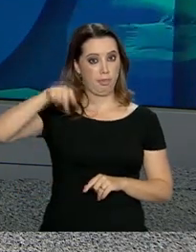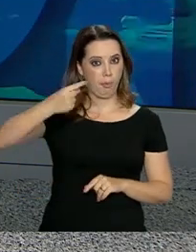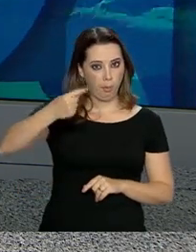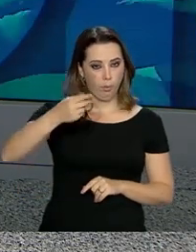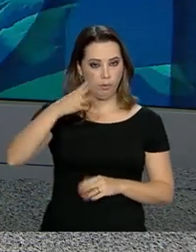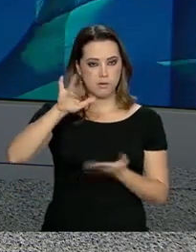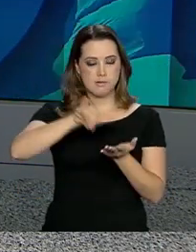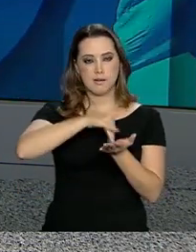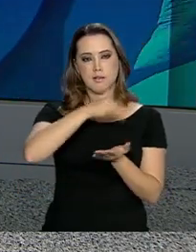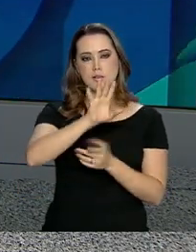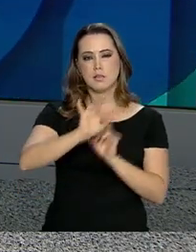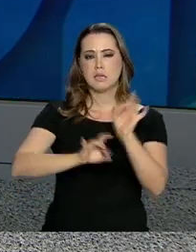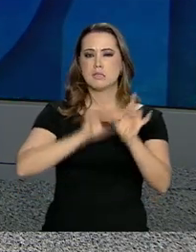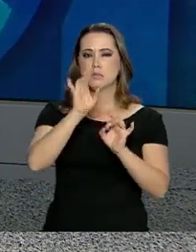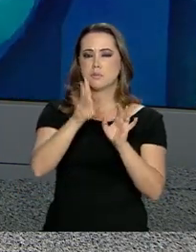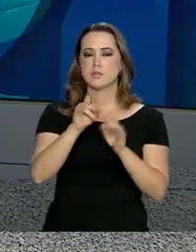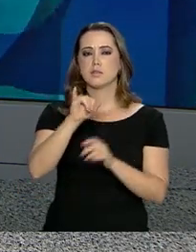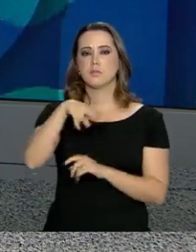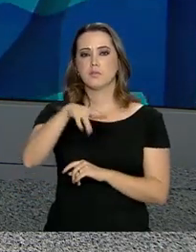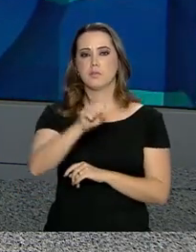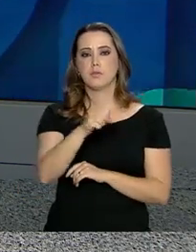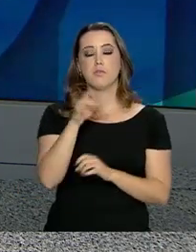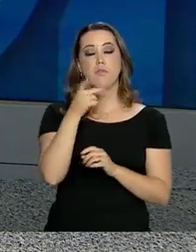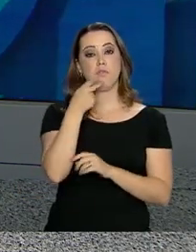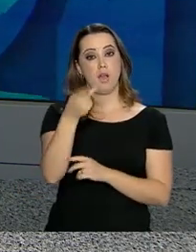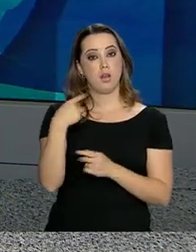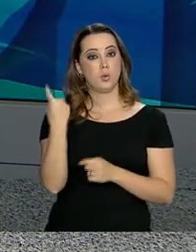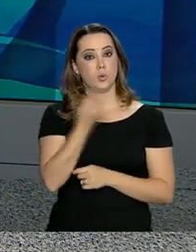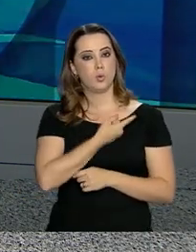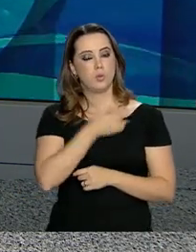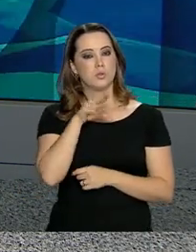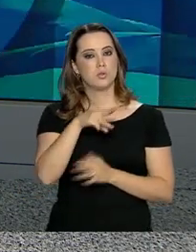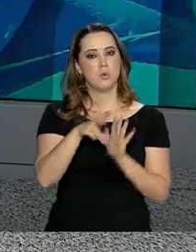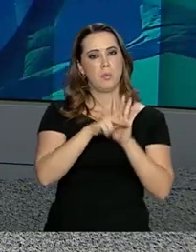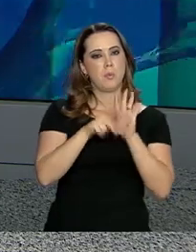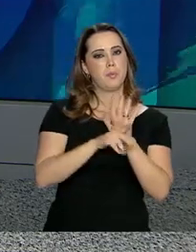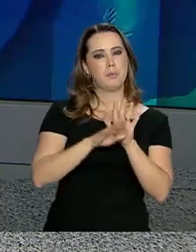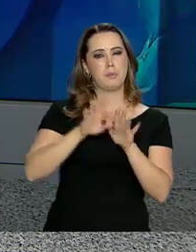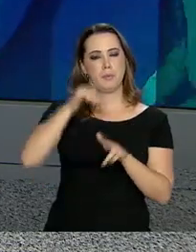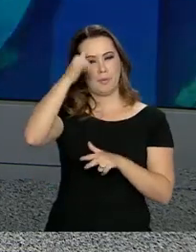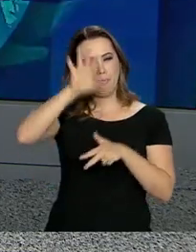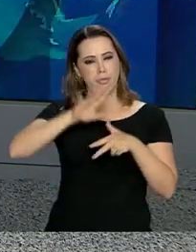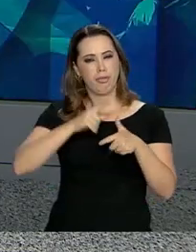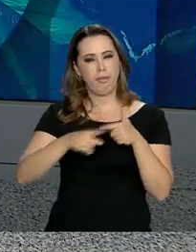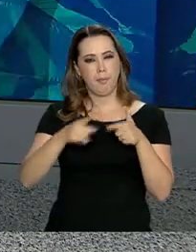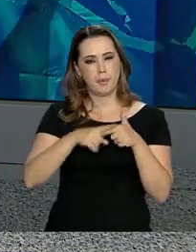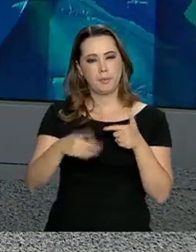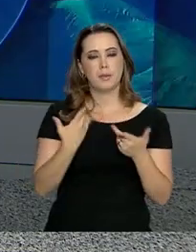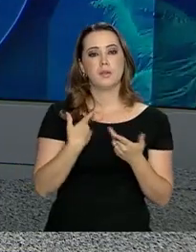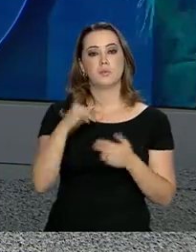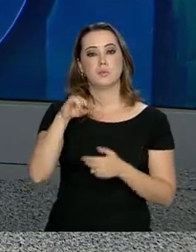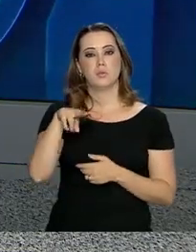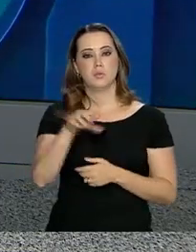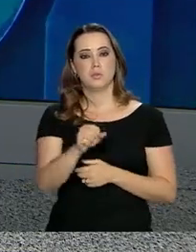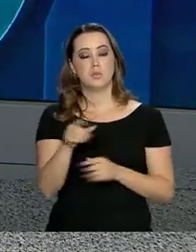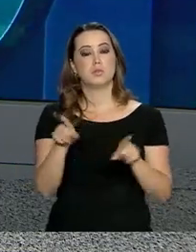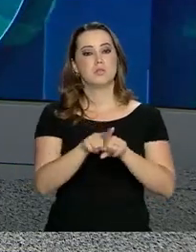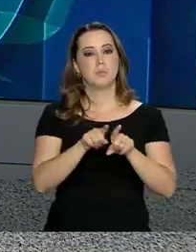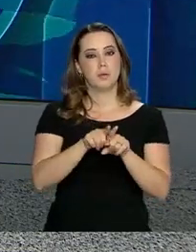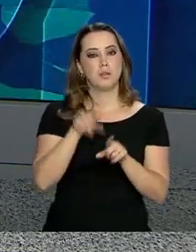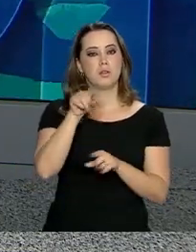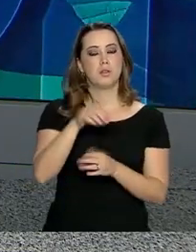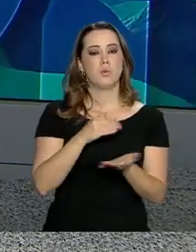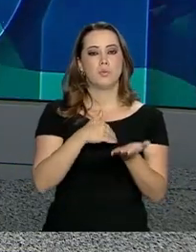bloco, o secretário especial da Previdência fala com exclusividade sobre a MP anti-fraude no INSS. E mais,